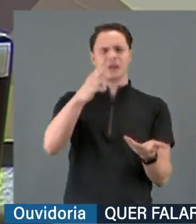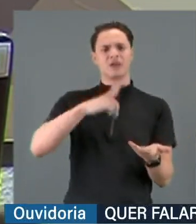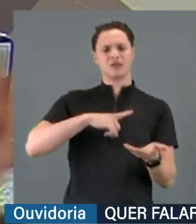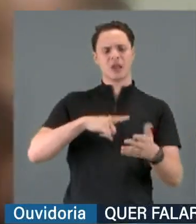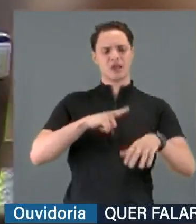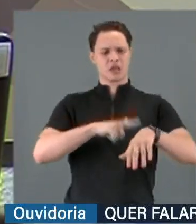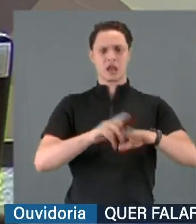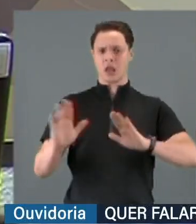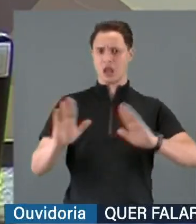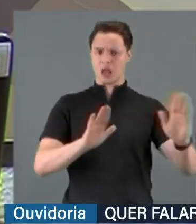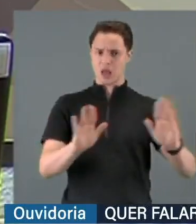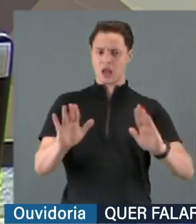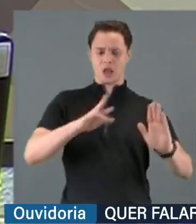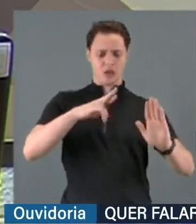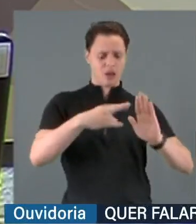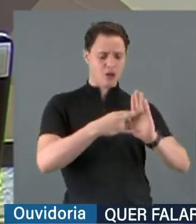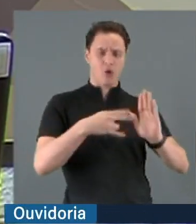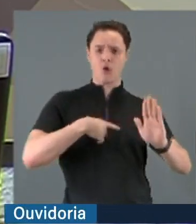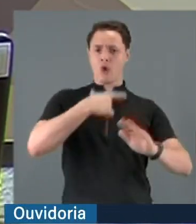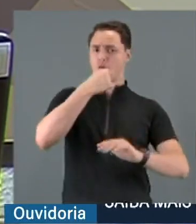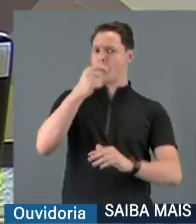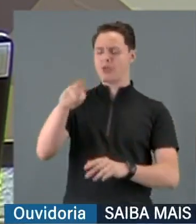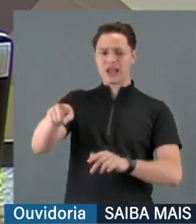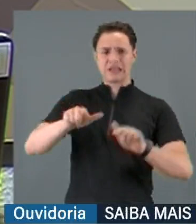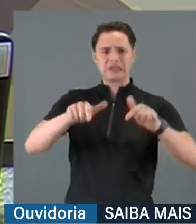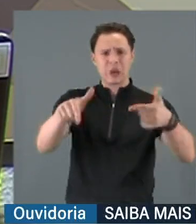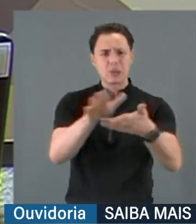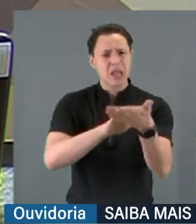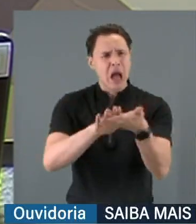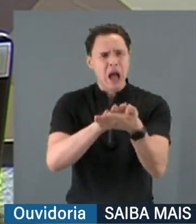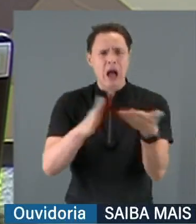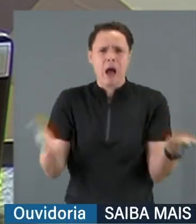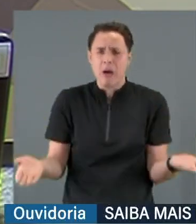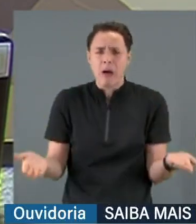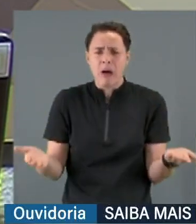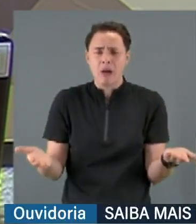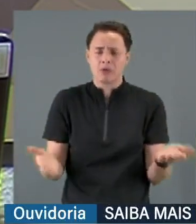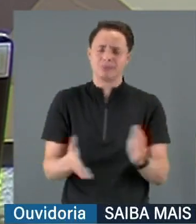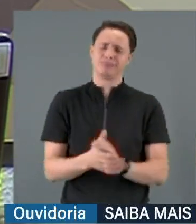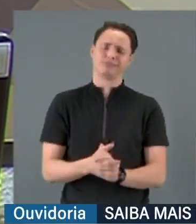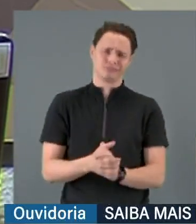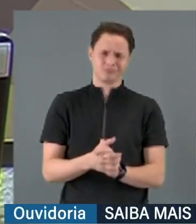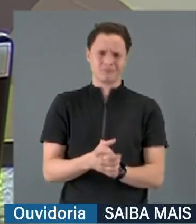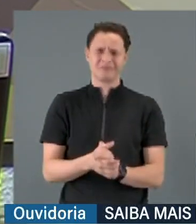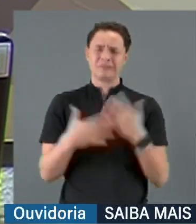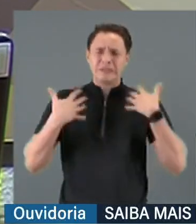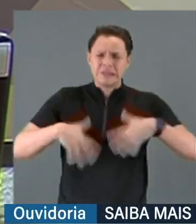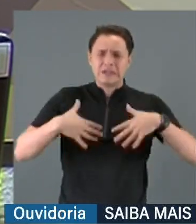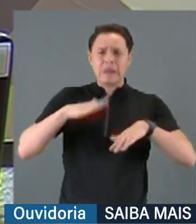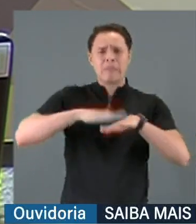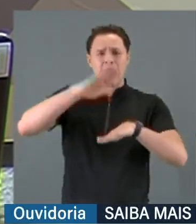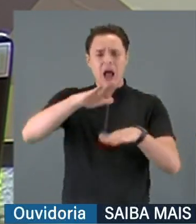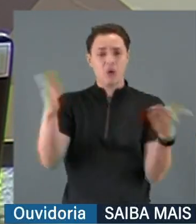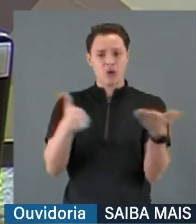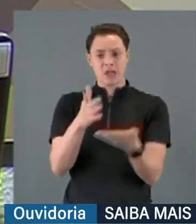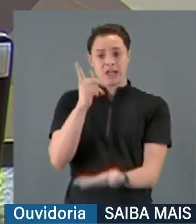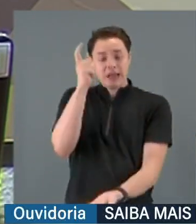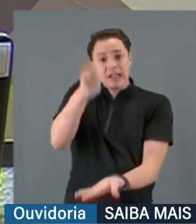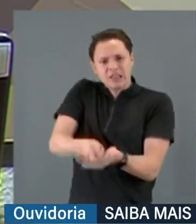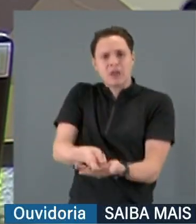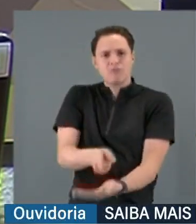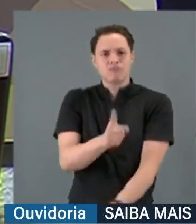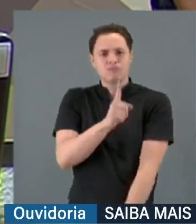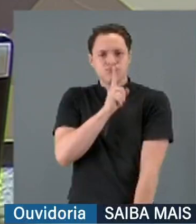regimentais, e a decisão do ministro não é tomada. Ou seja, e ainda mais, é uma decisão sigilosa,